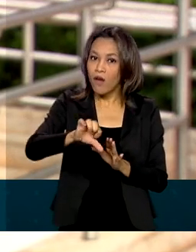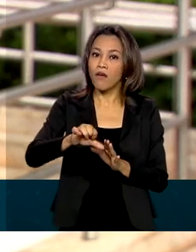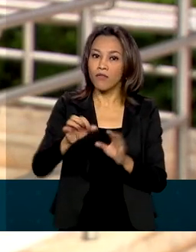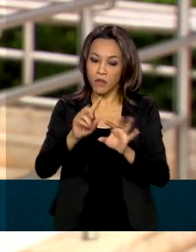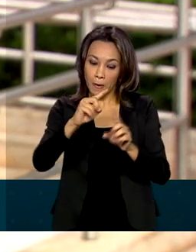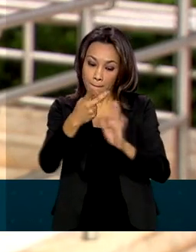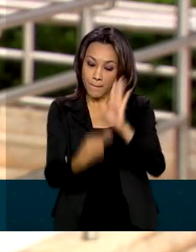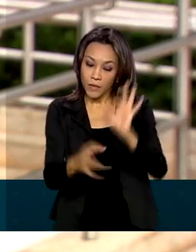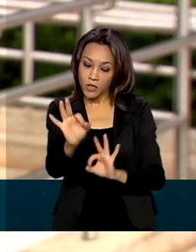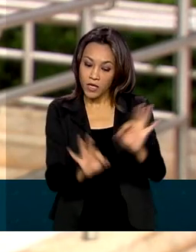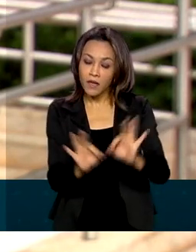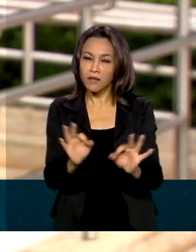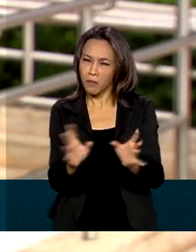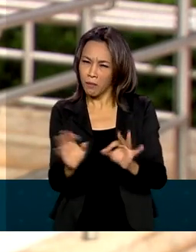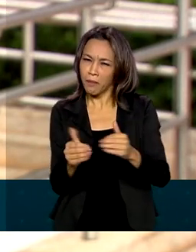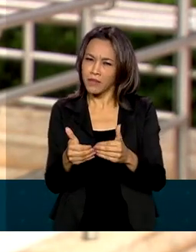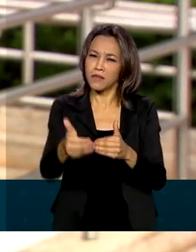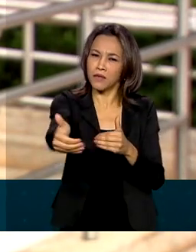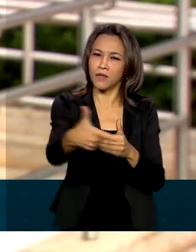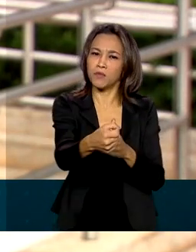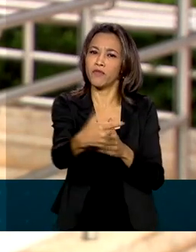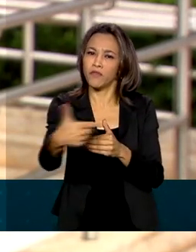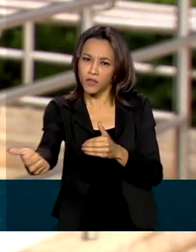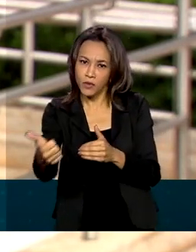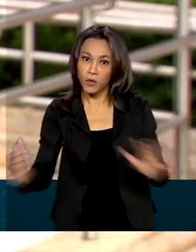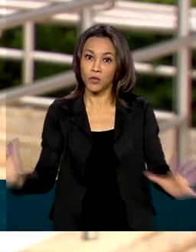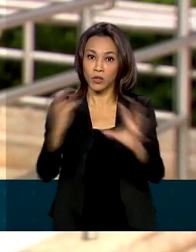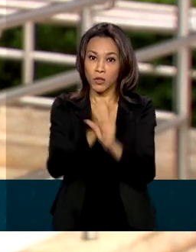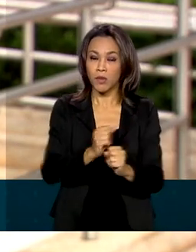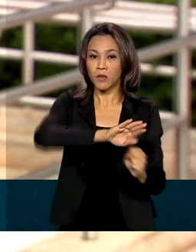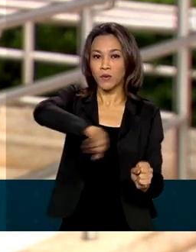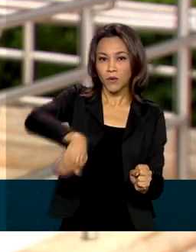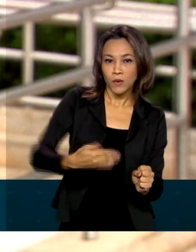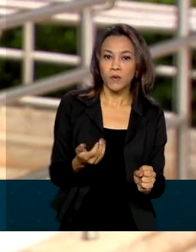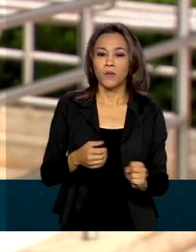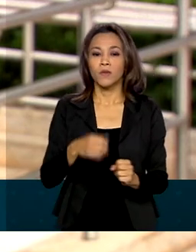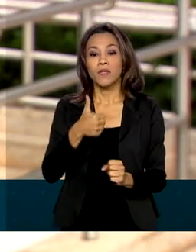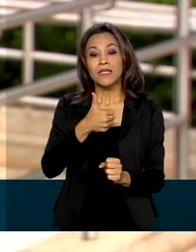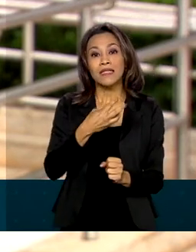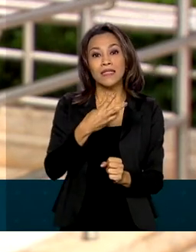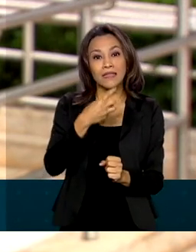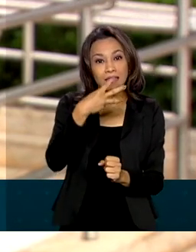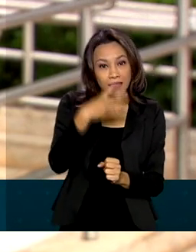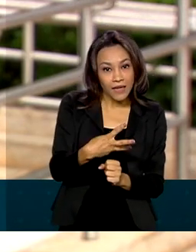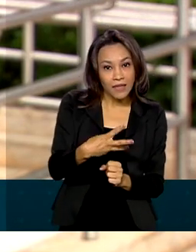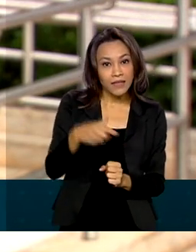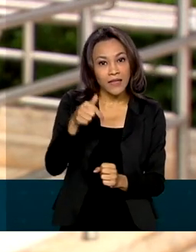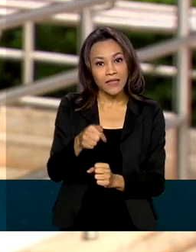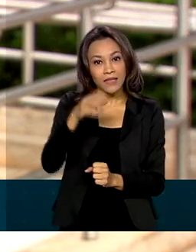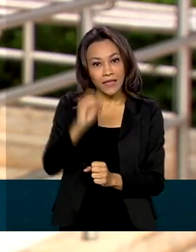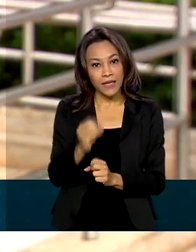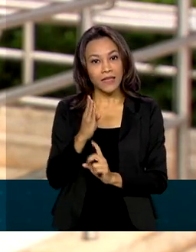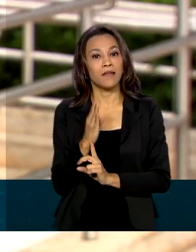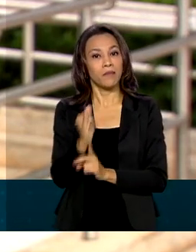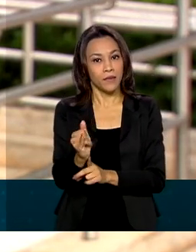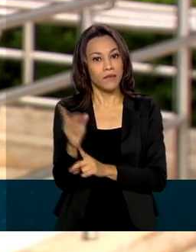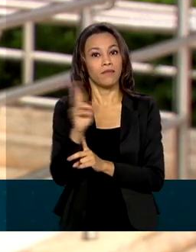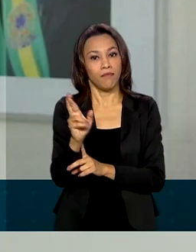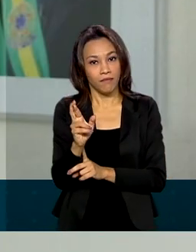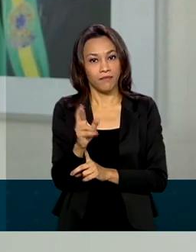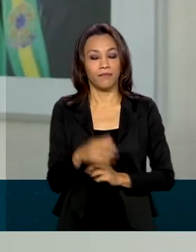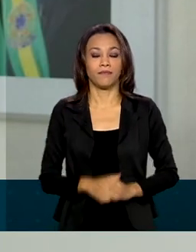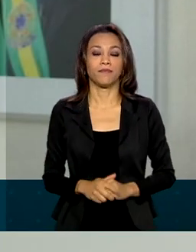em 2021, com expectativa total de investimentos na casa dos 370 bilhões de reais.